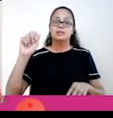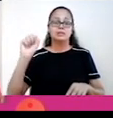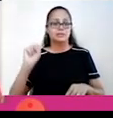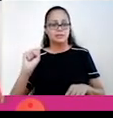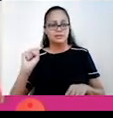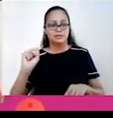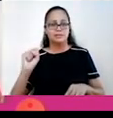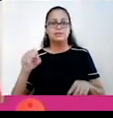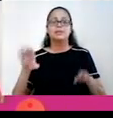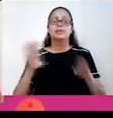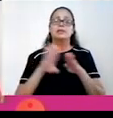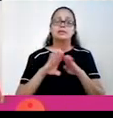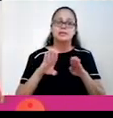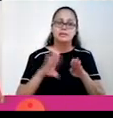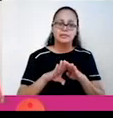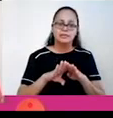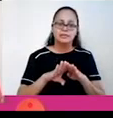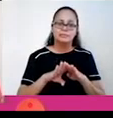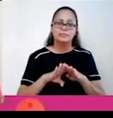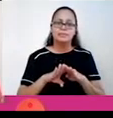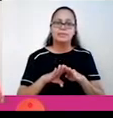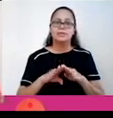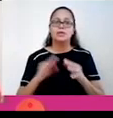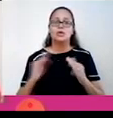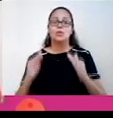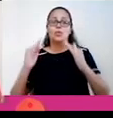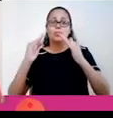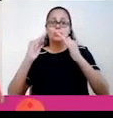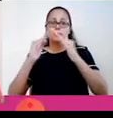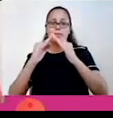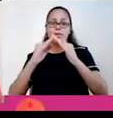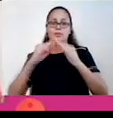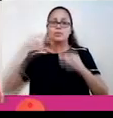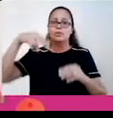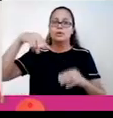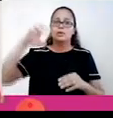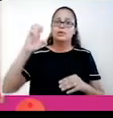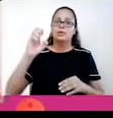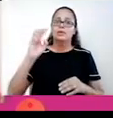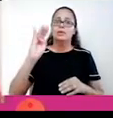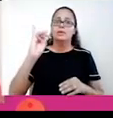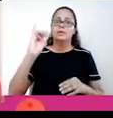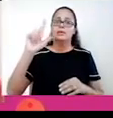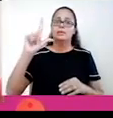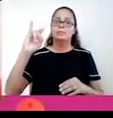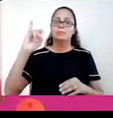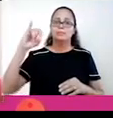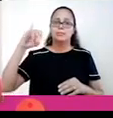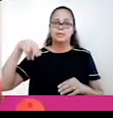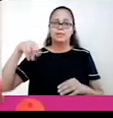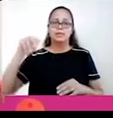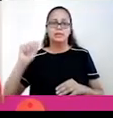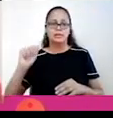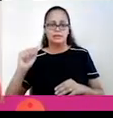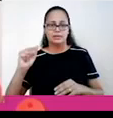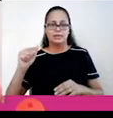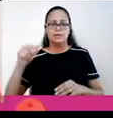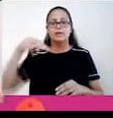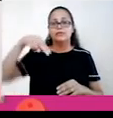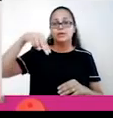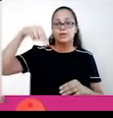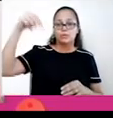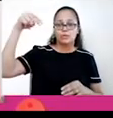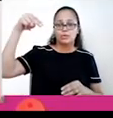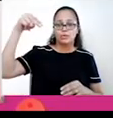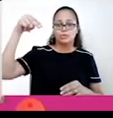Pico da Neblina, 31 de Março, e o Pico da Bandeira. O da Neblina, 31 de Março, ele fica na região norte do Brasil, o da Bandeira, na